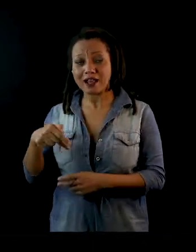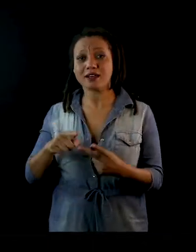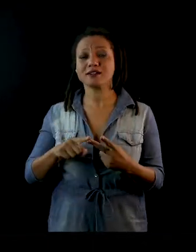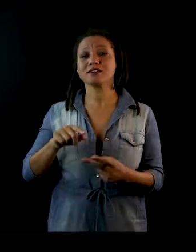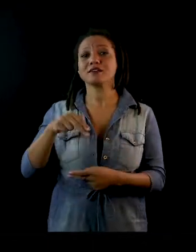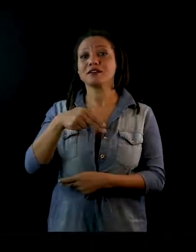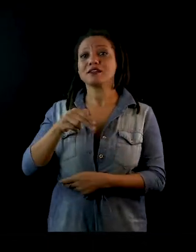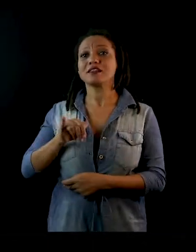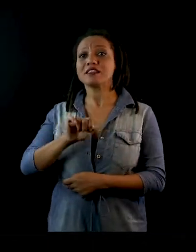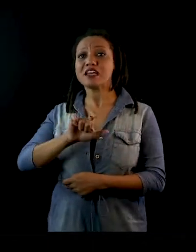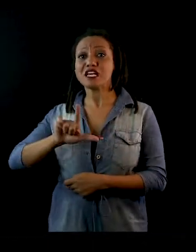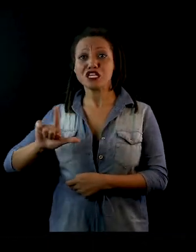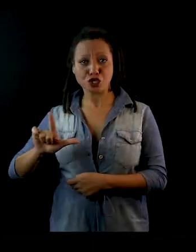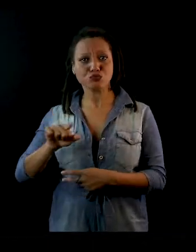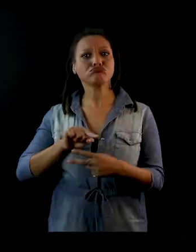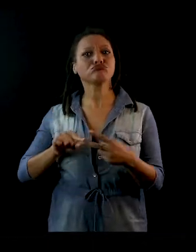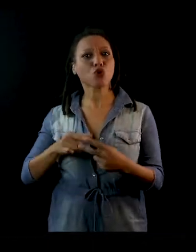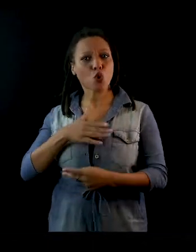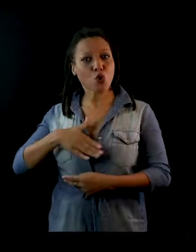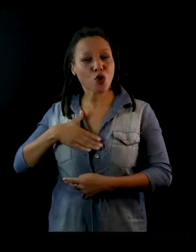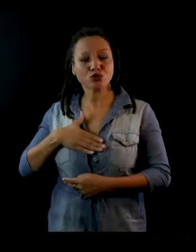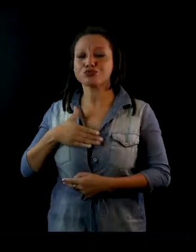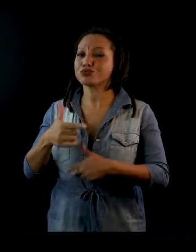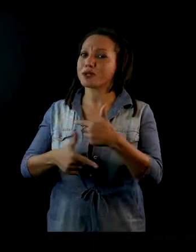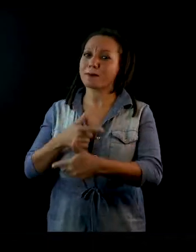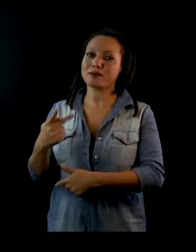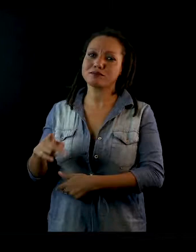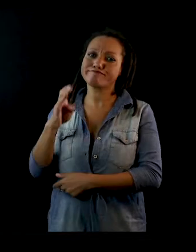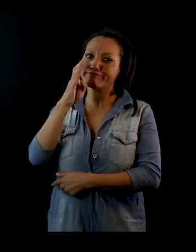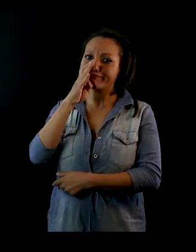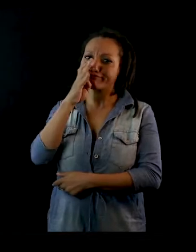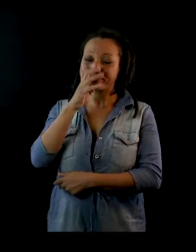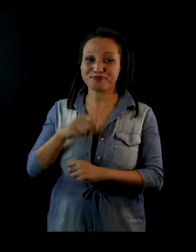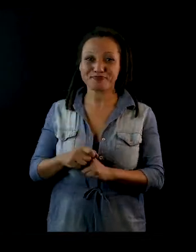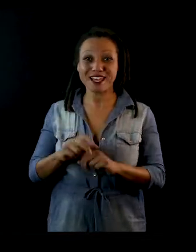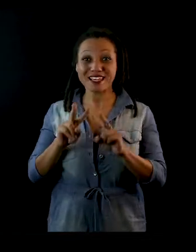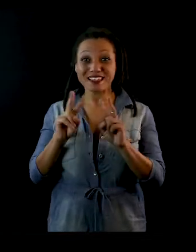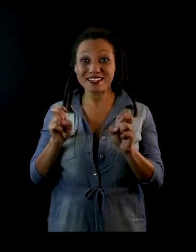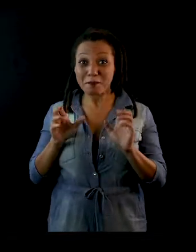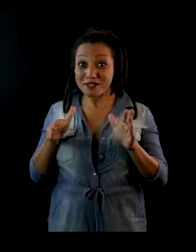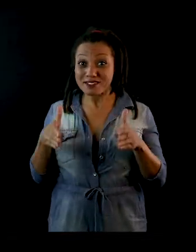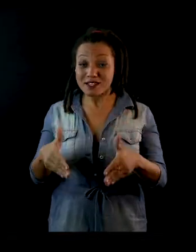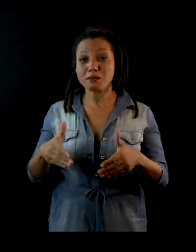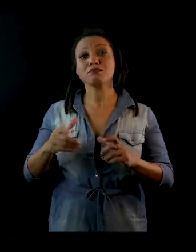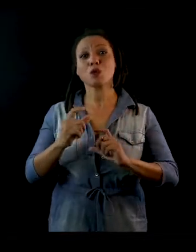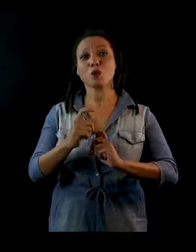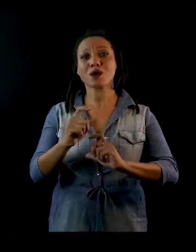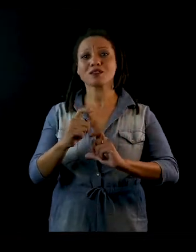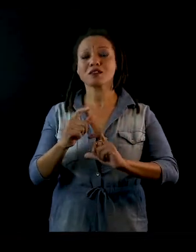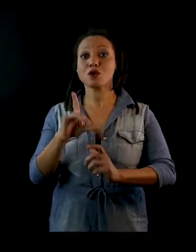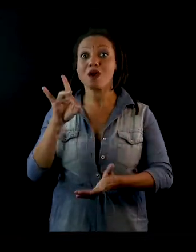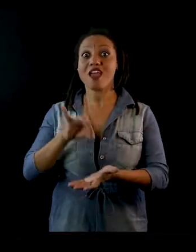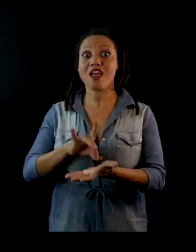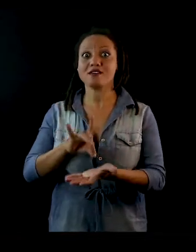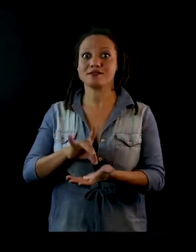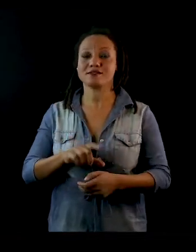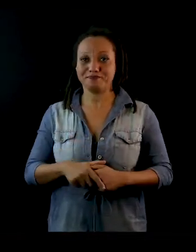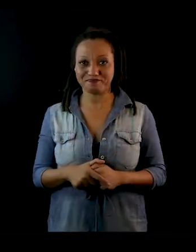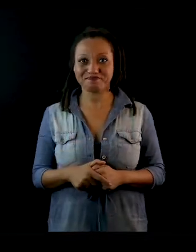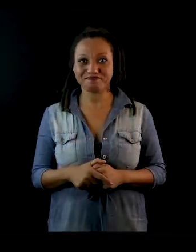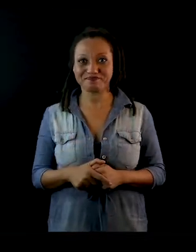então eu fui trabalhando muito em cima do trabalho deles, né? E com a temática sempre voltada para um quadrinho mais realista. O meu processo